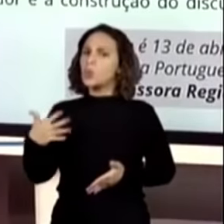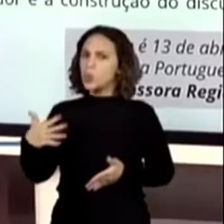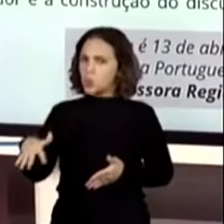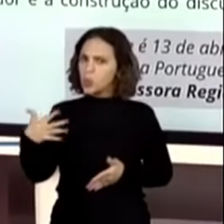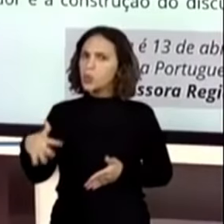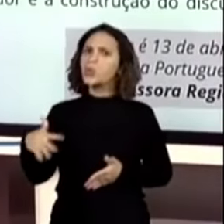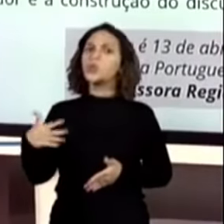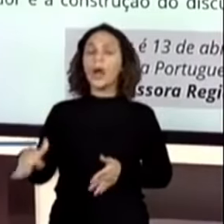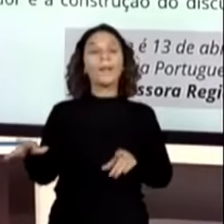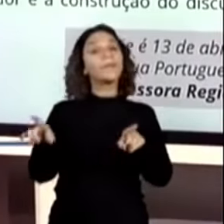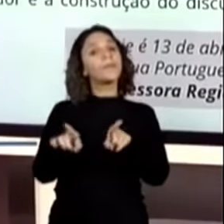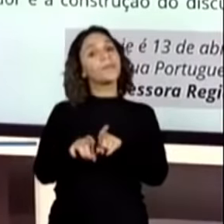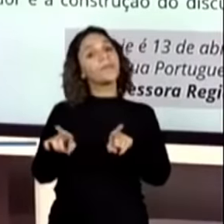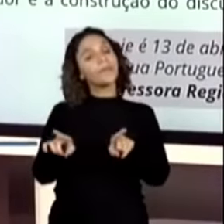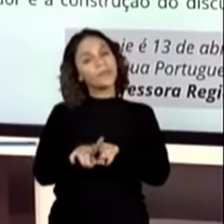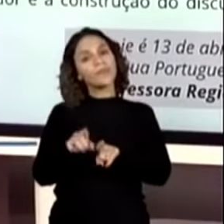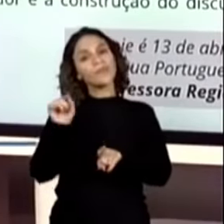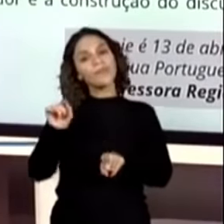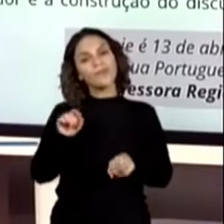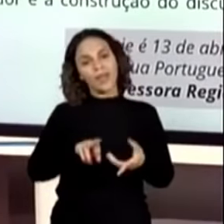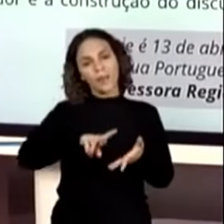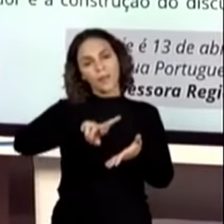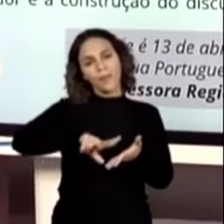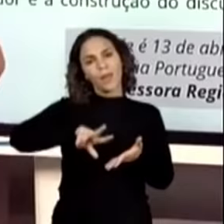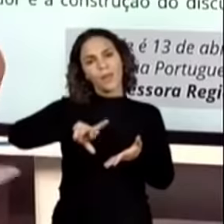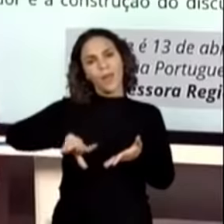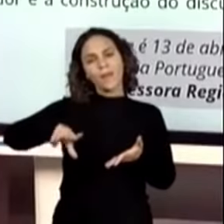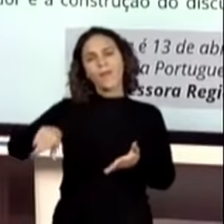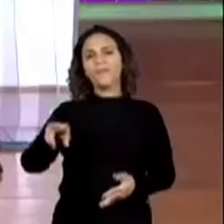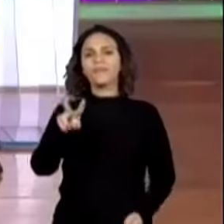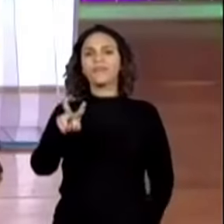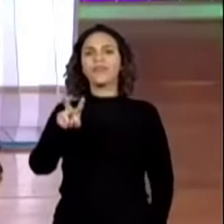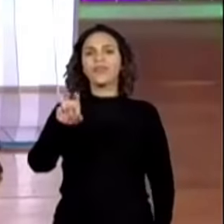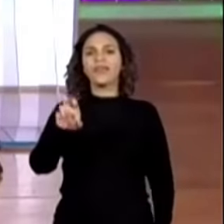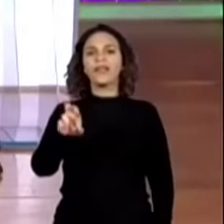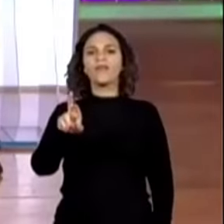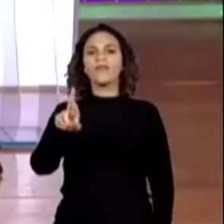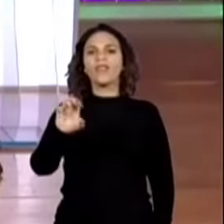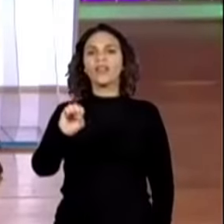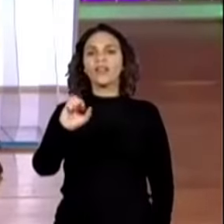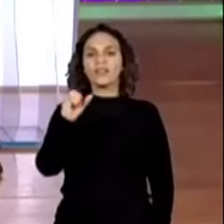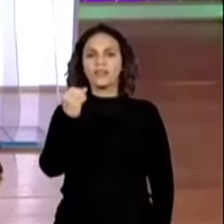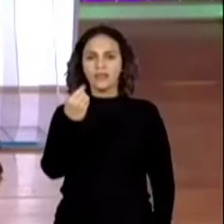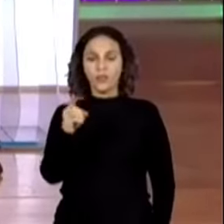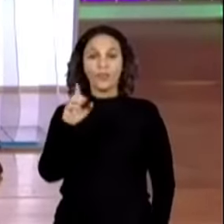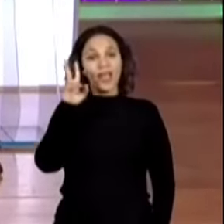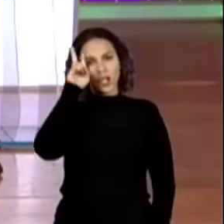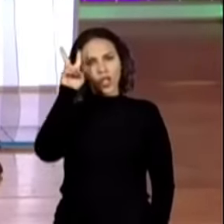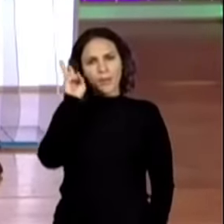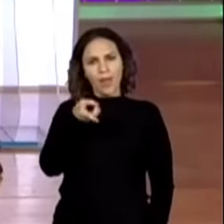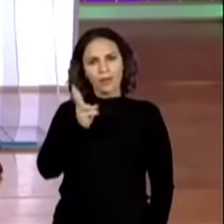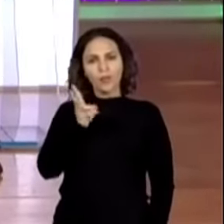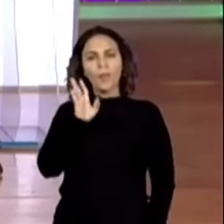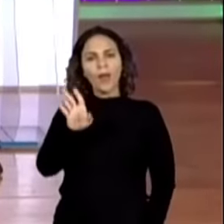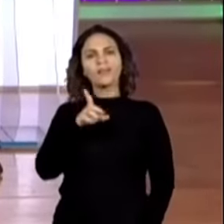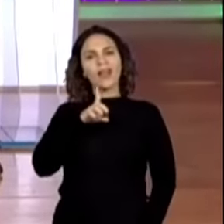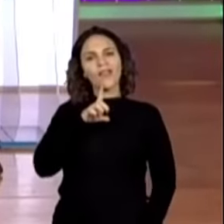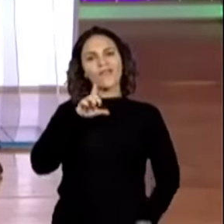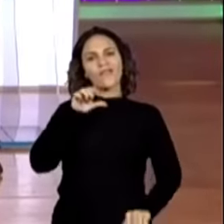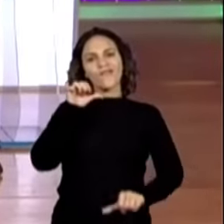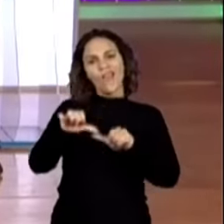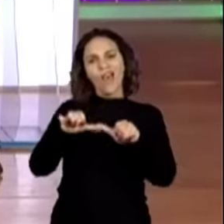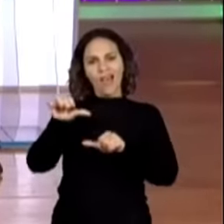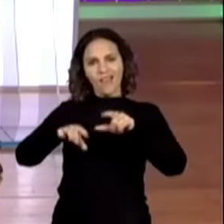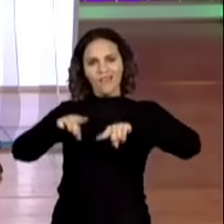trabalhar com versões diferentes de contos. Olha só, nessa aula, a gente começa, eu